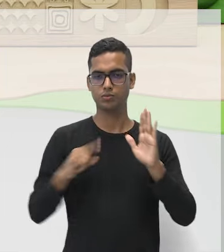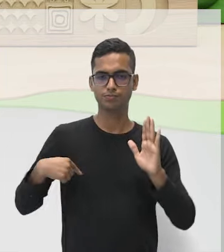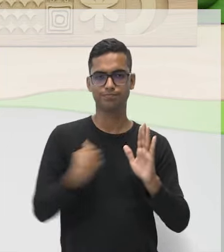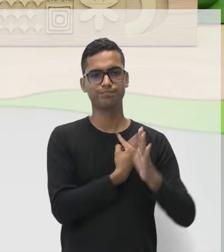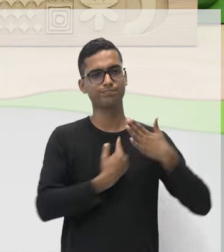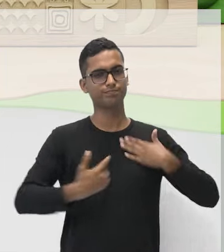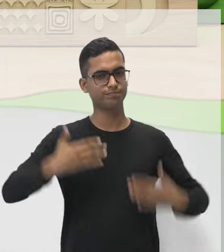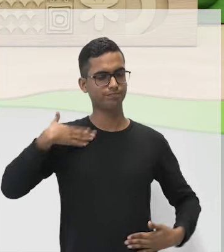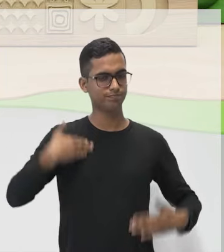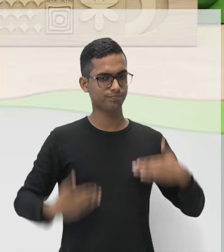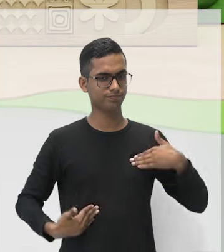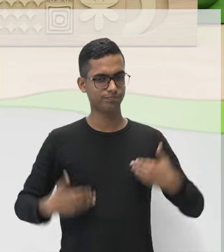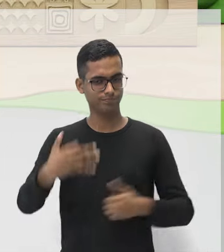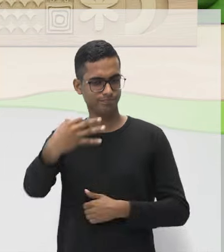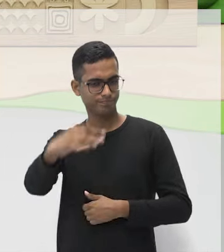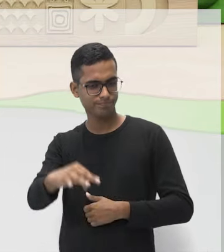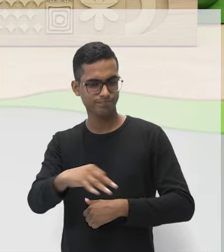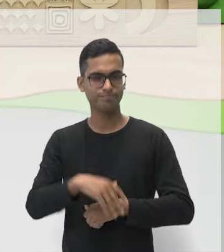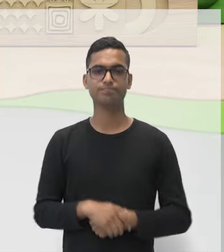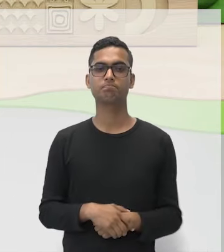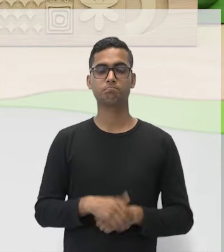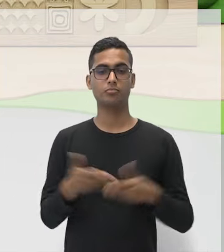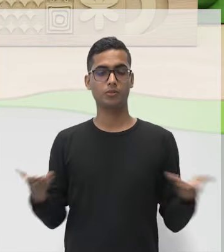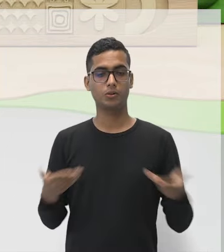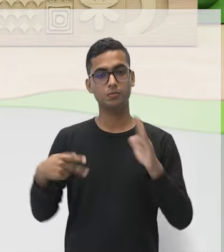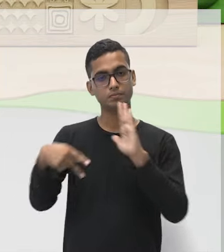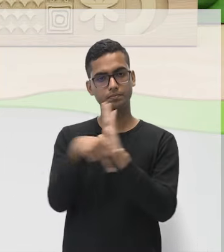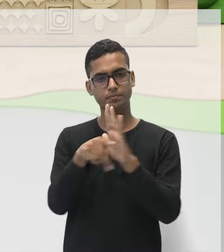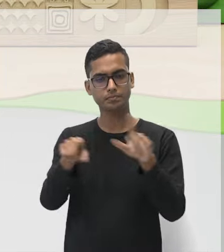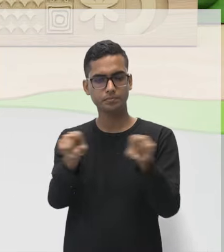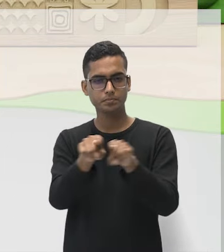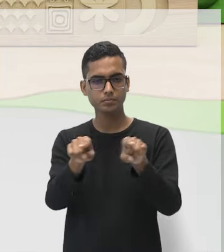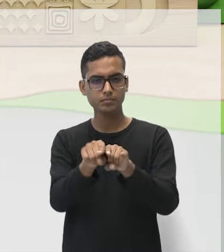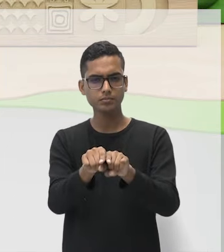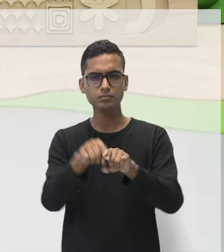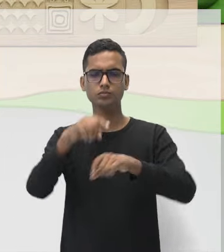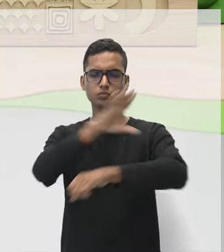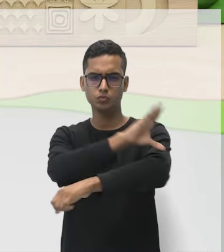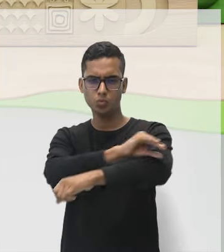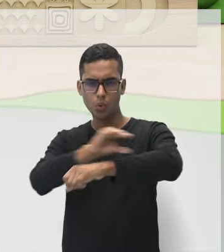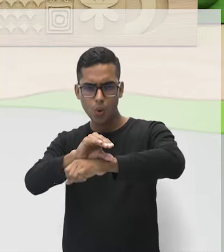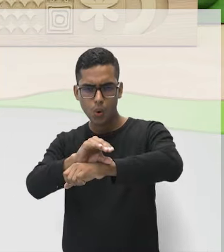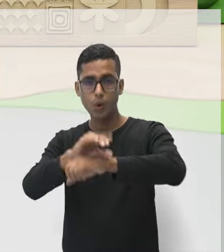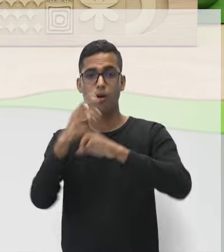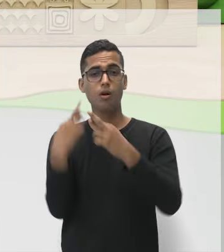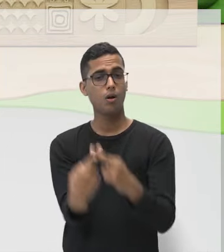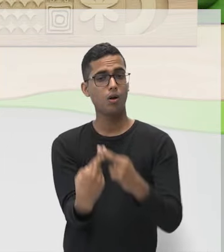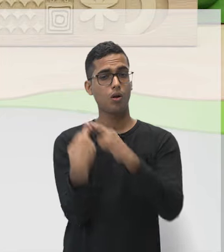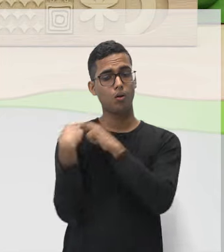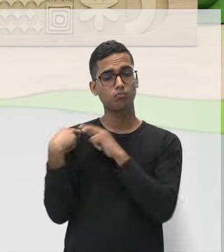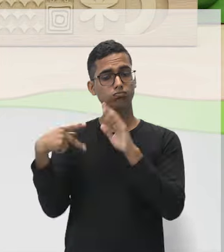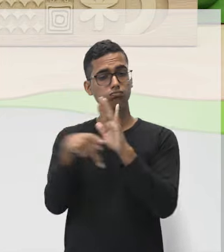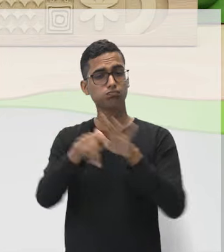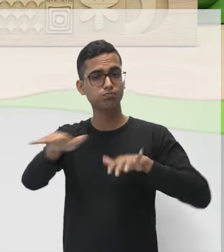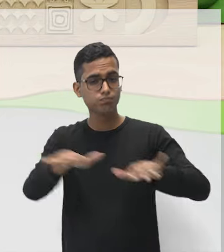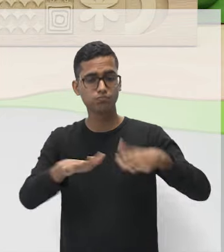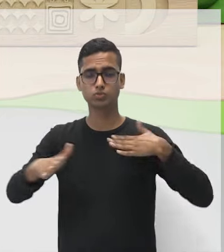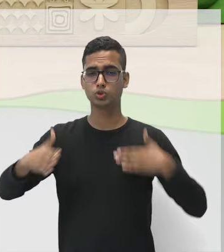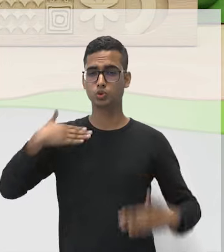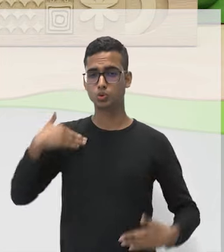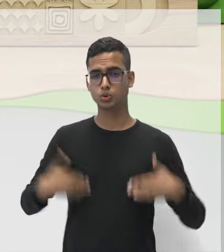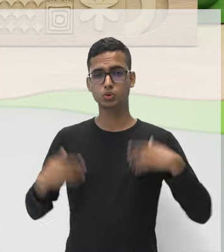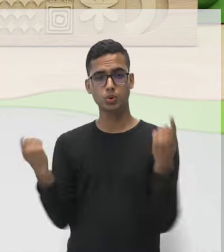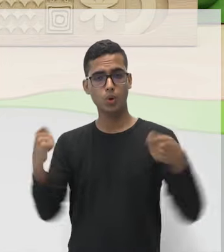responsável pela movimentação do corpo, permitindo a realização de atividades como